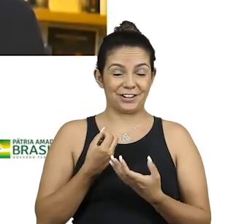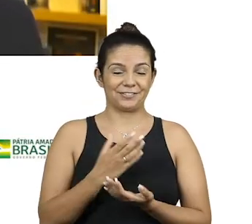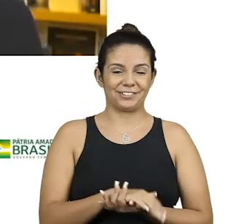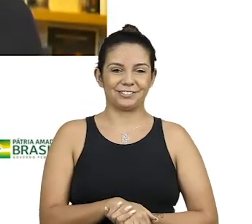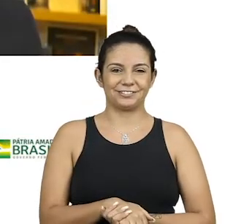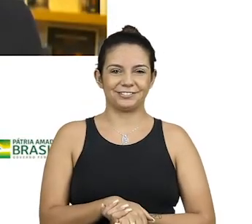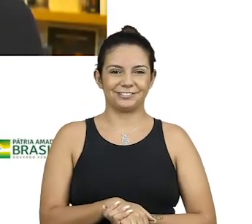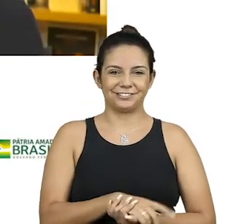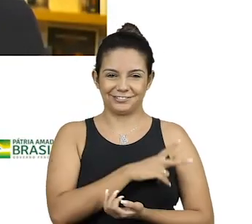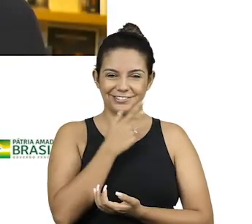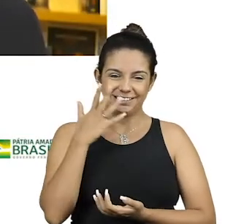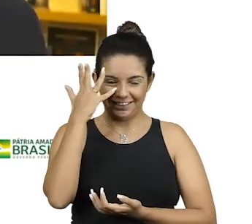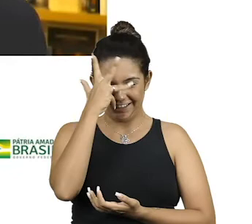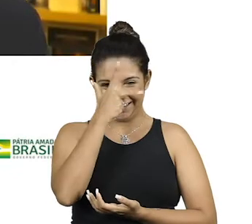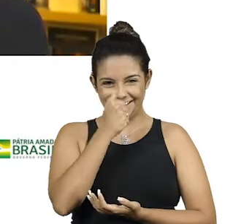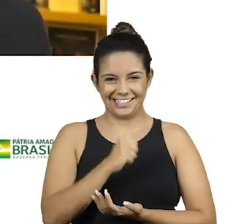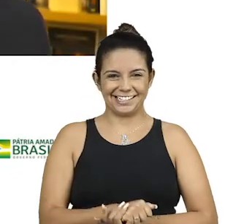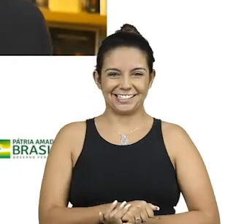Lindo!